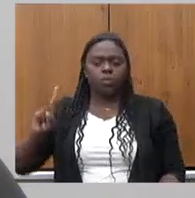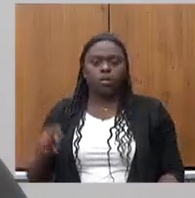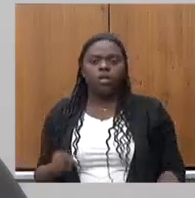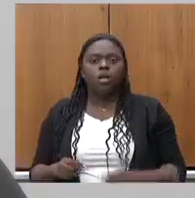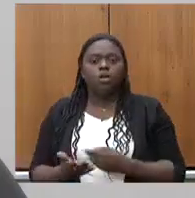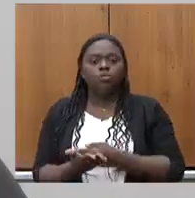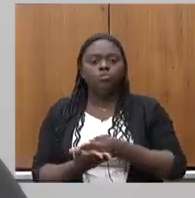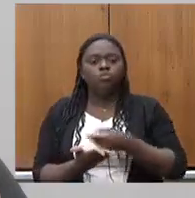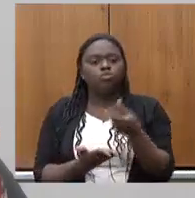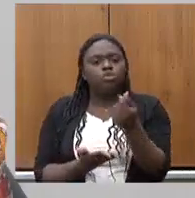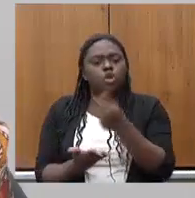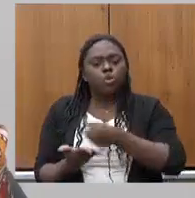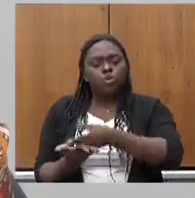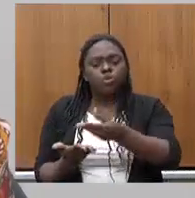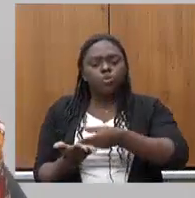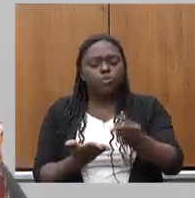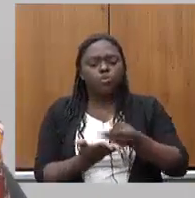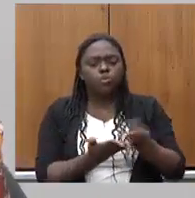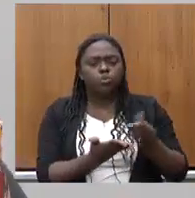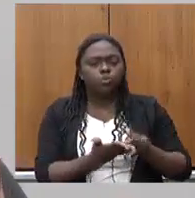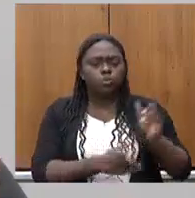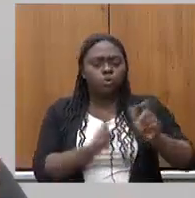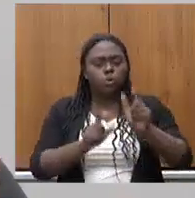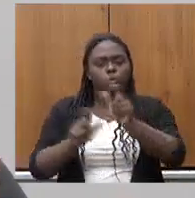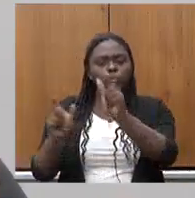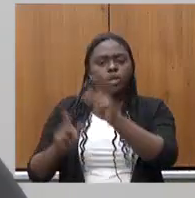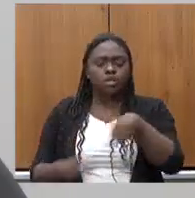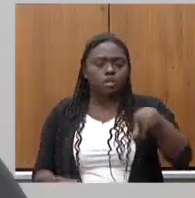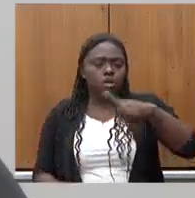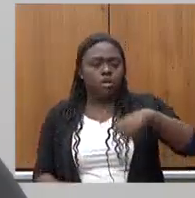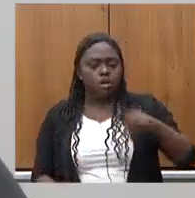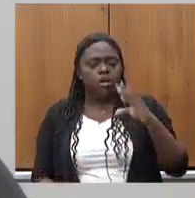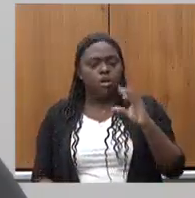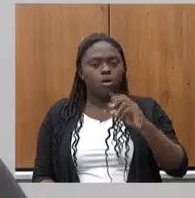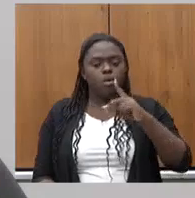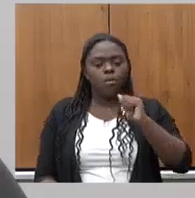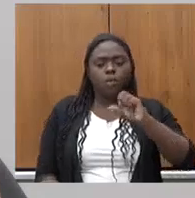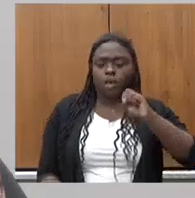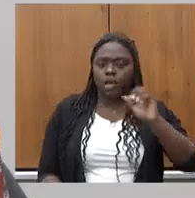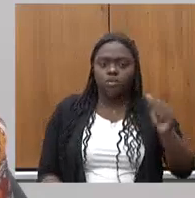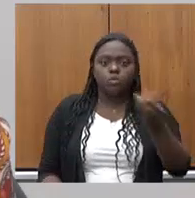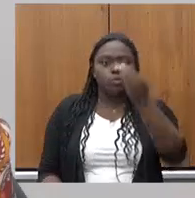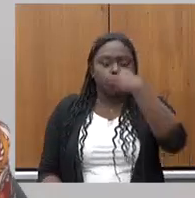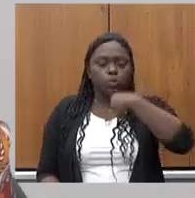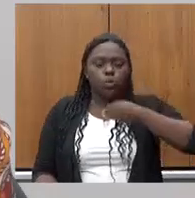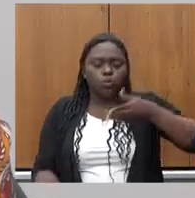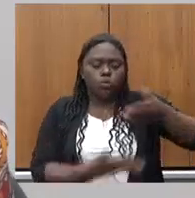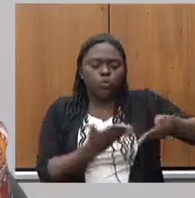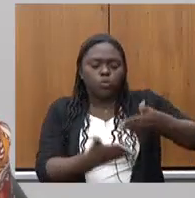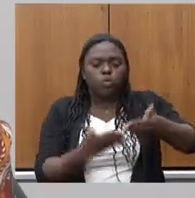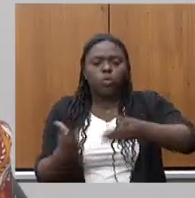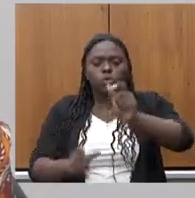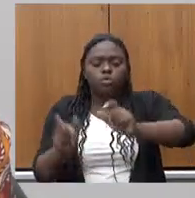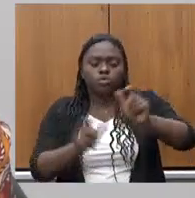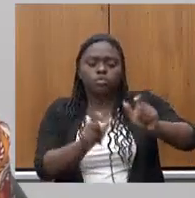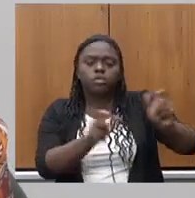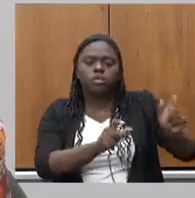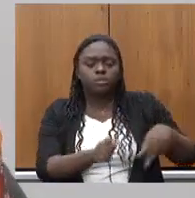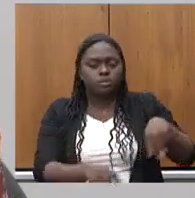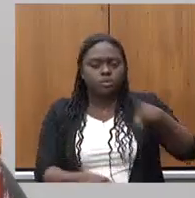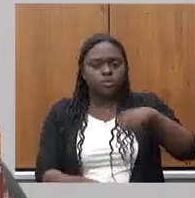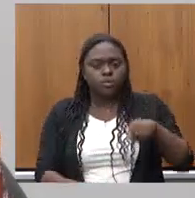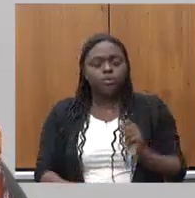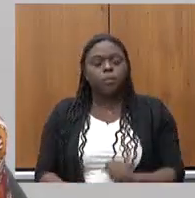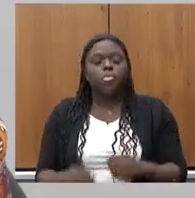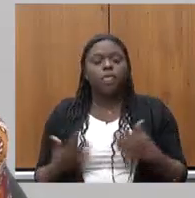muito dinheiro para os acionistas privados da Copasa distribuíram muito muitos lucros para os acionistas da Semig